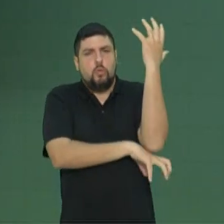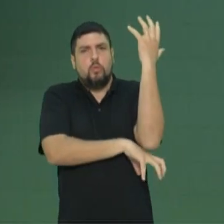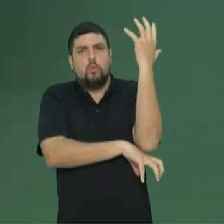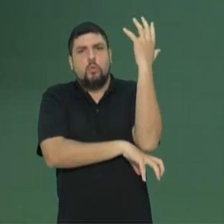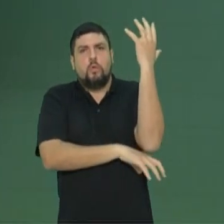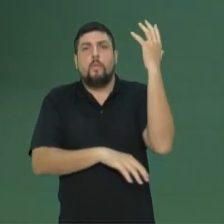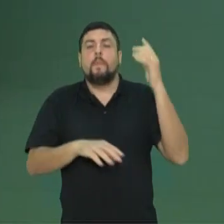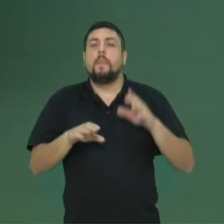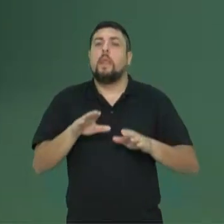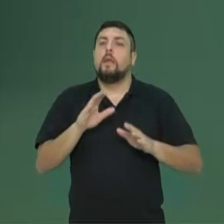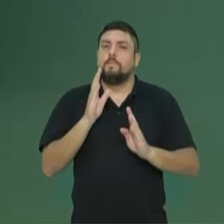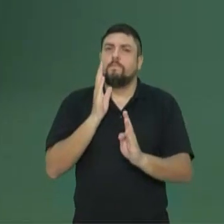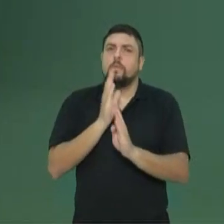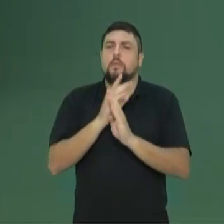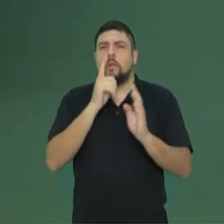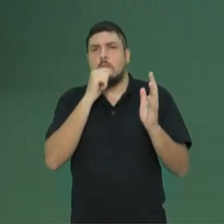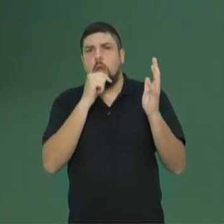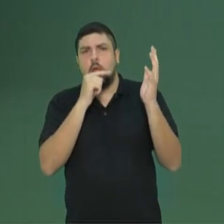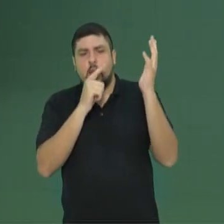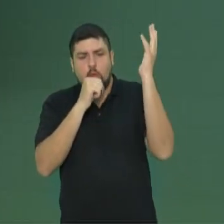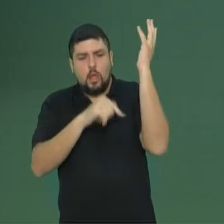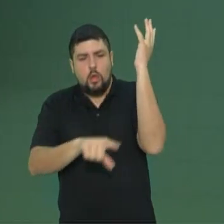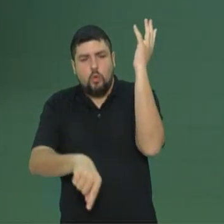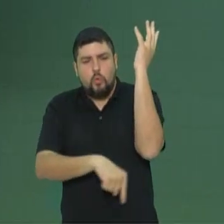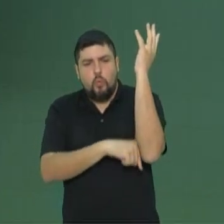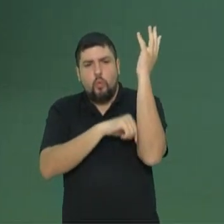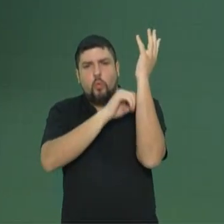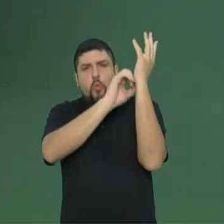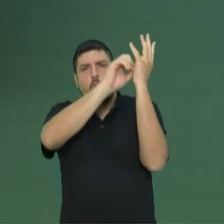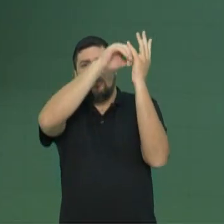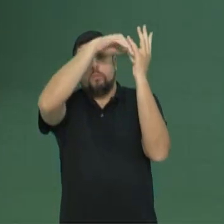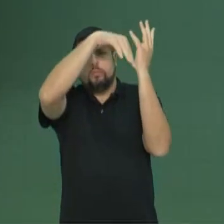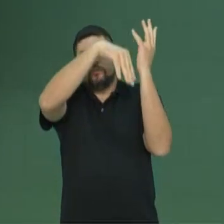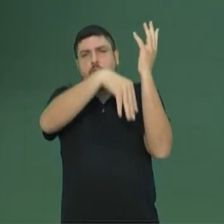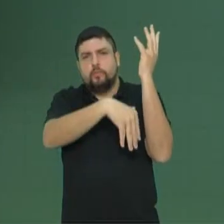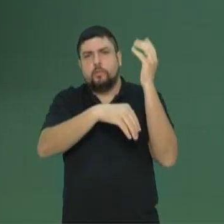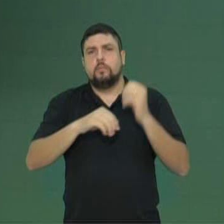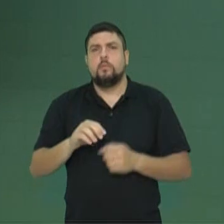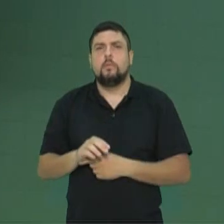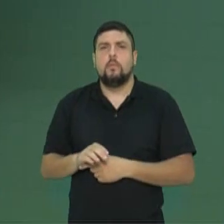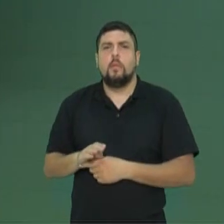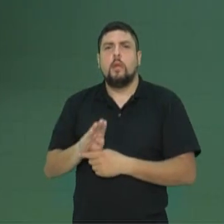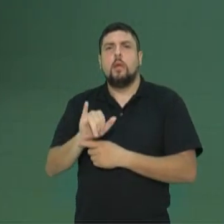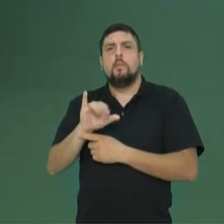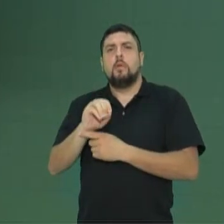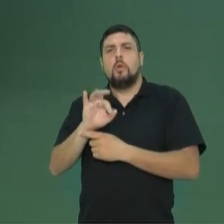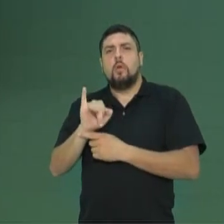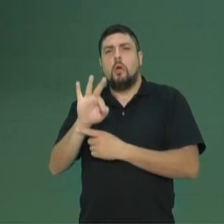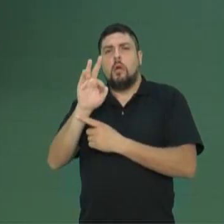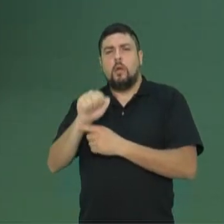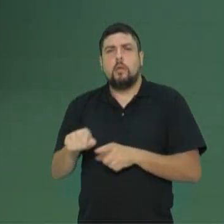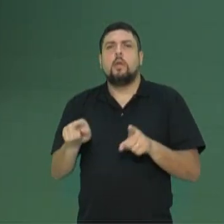gameta dele precisa viajar pela água. Não só o chaxim, as briófitas também, os musgos. O gameta viaja pela água.